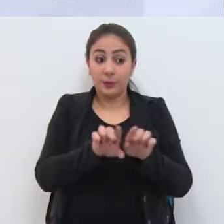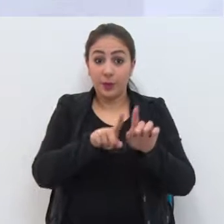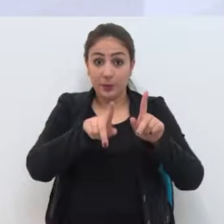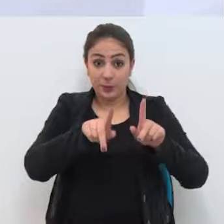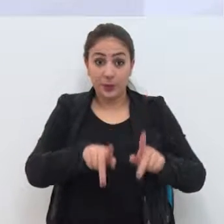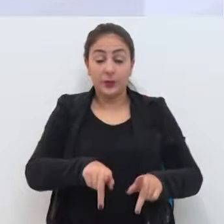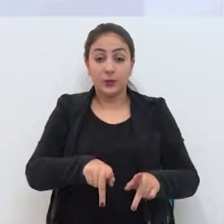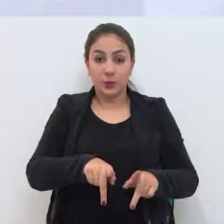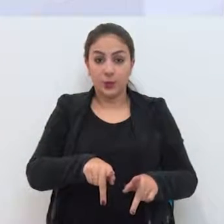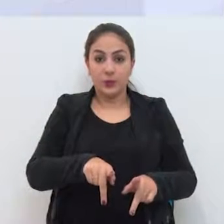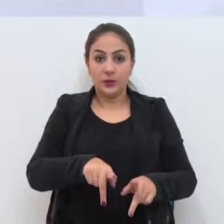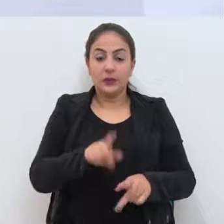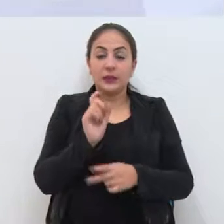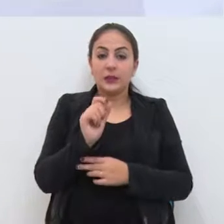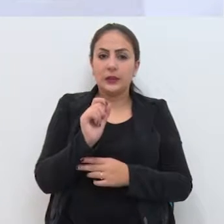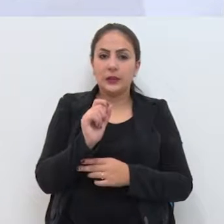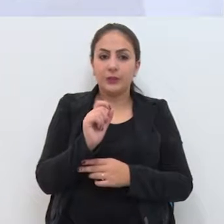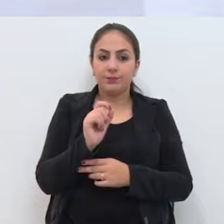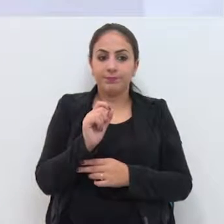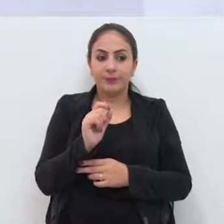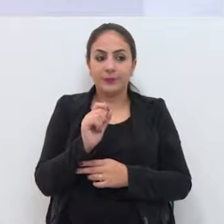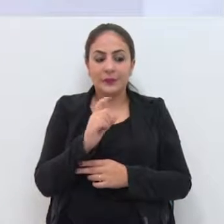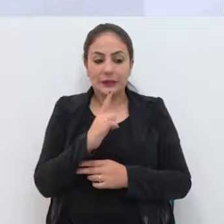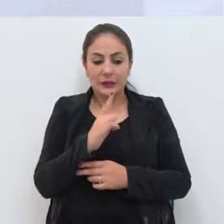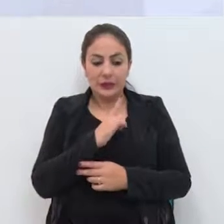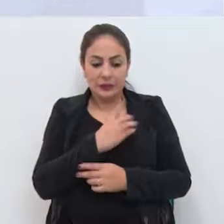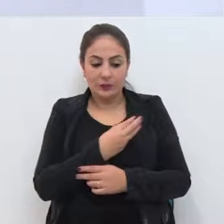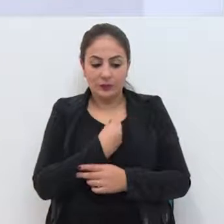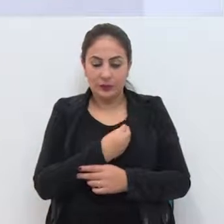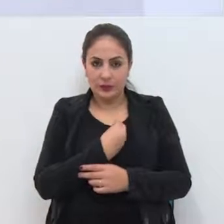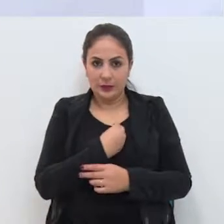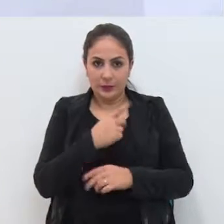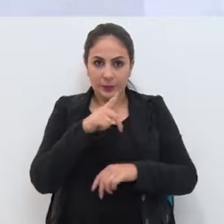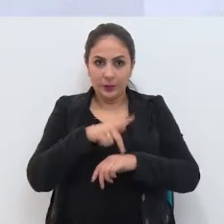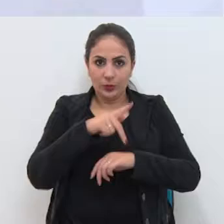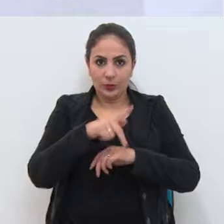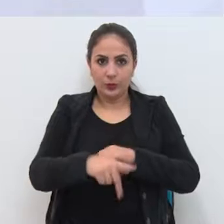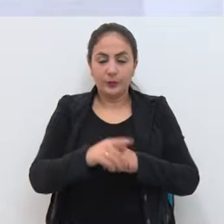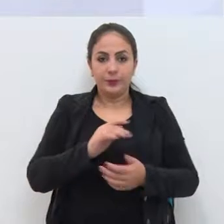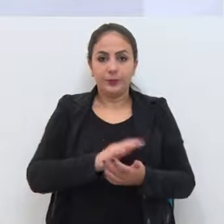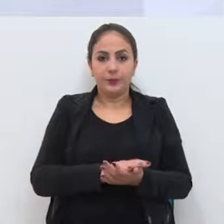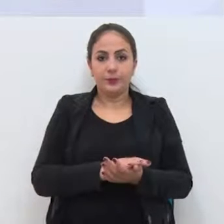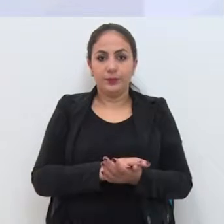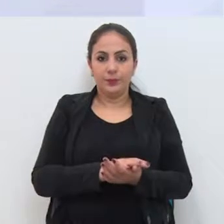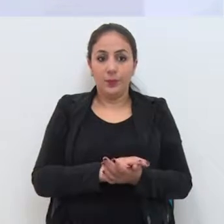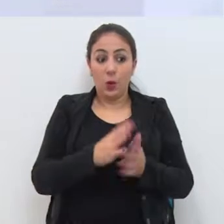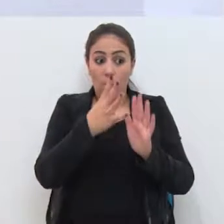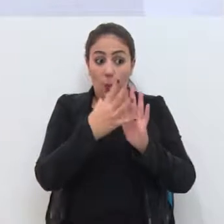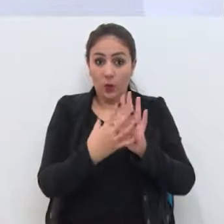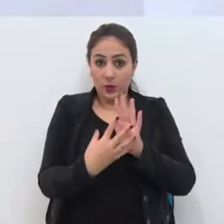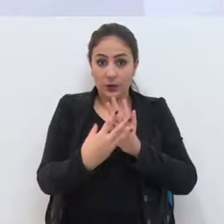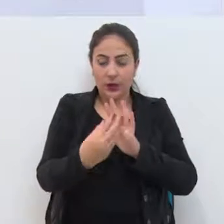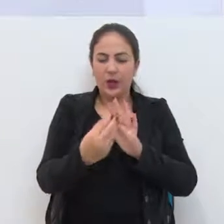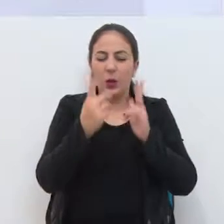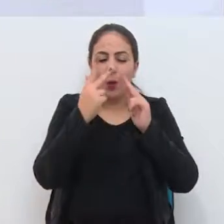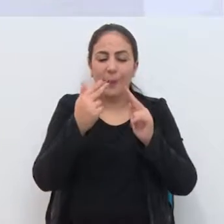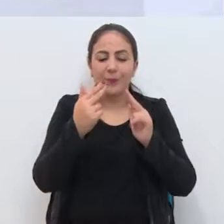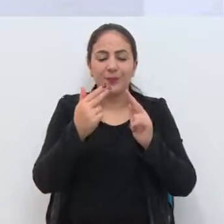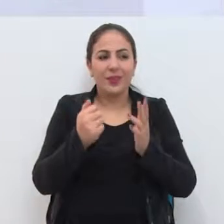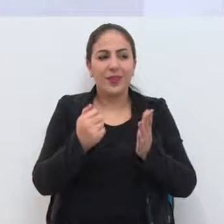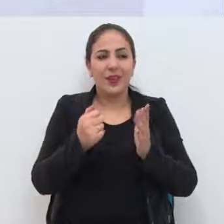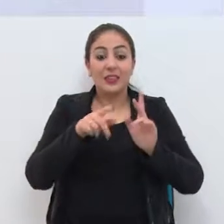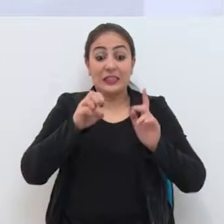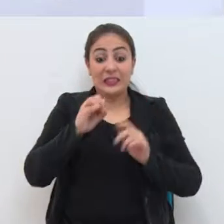as pessoas que circundam o passo fundo, o ponto de referência chega no